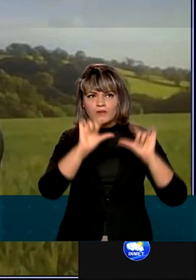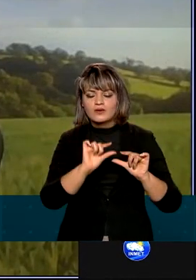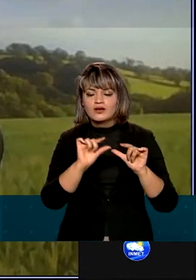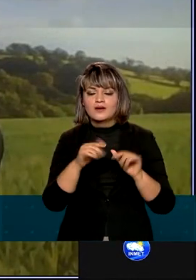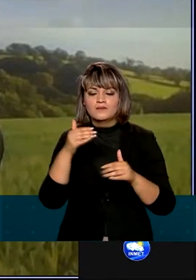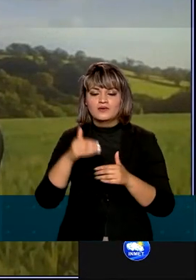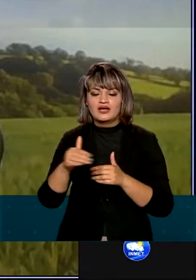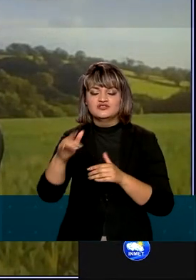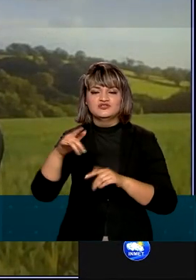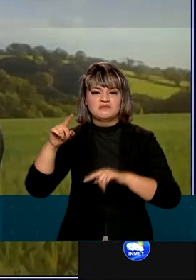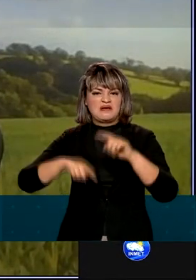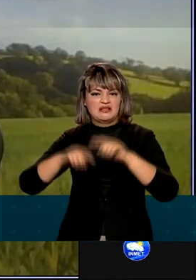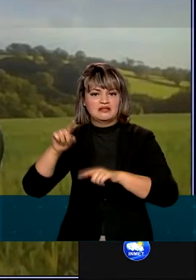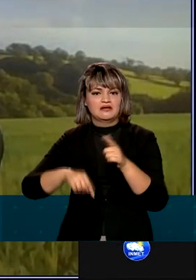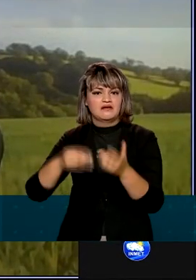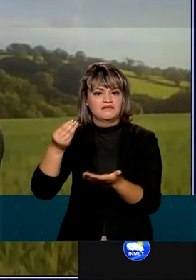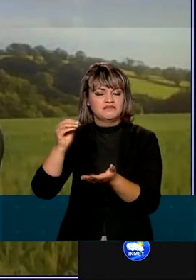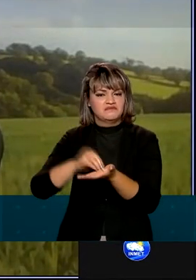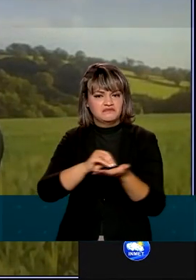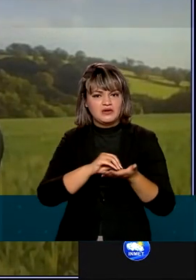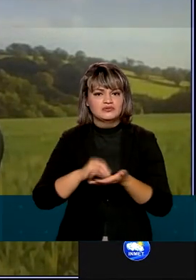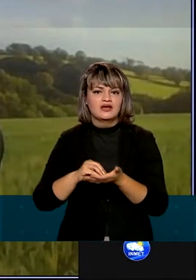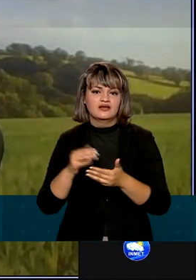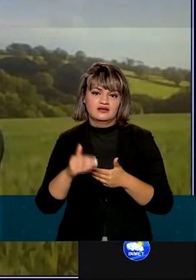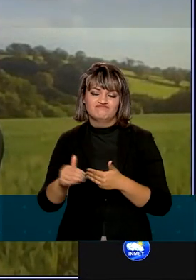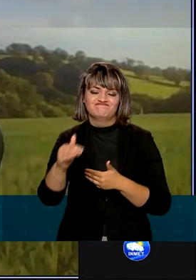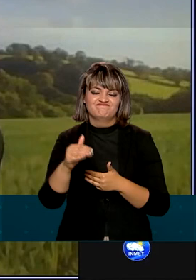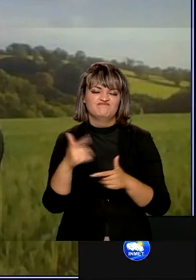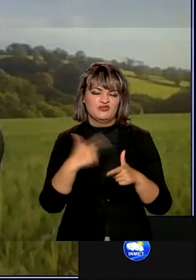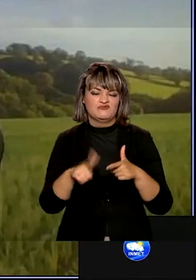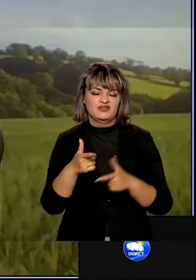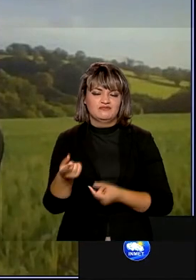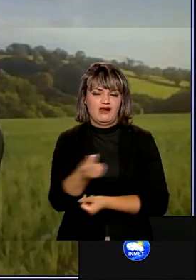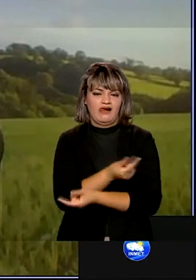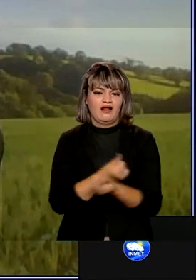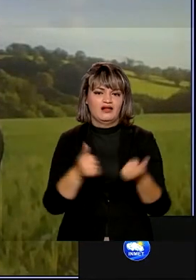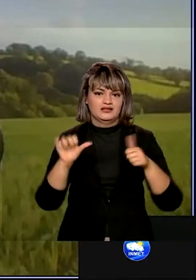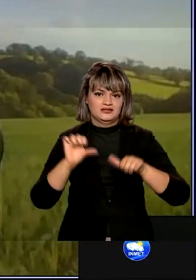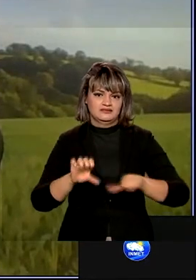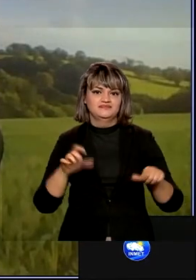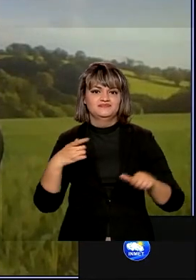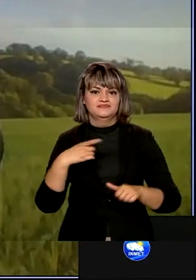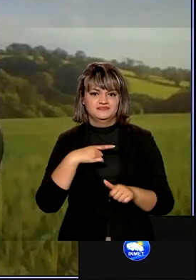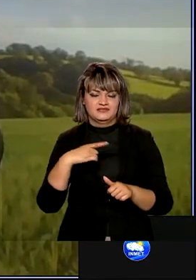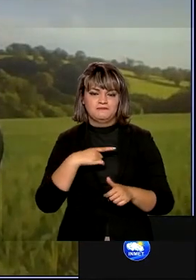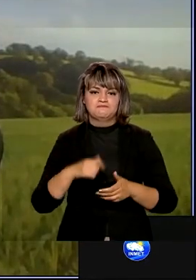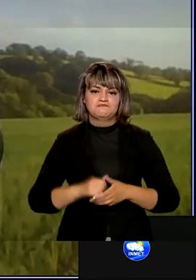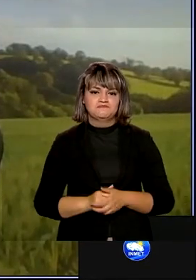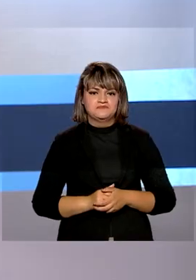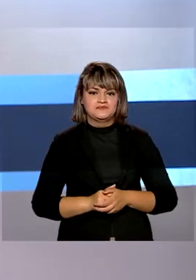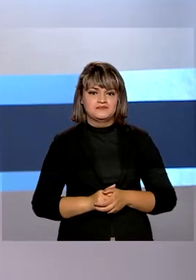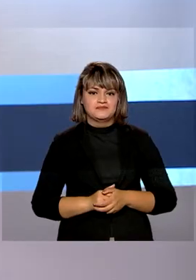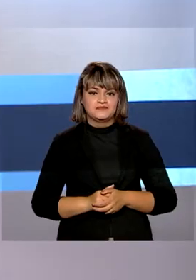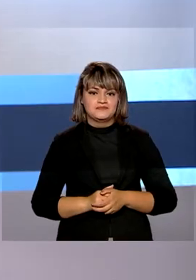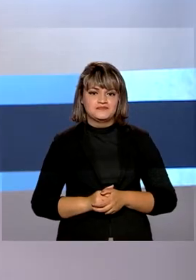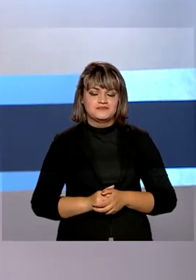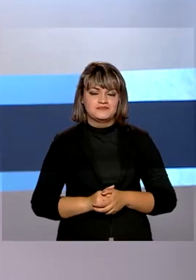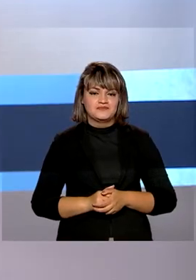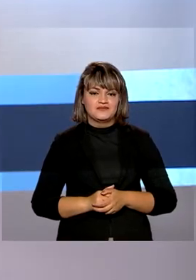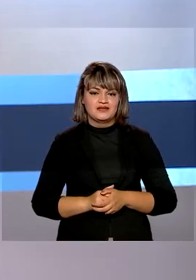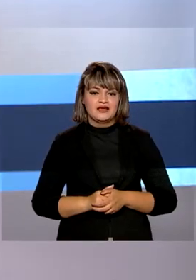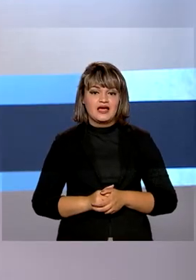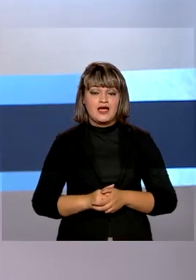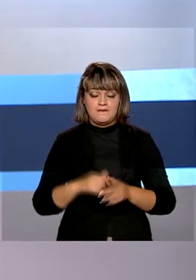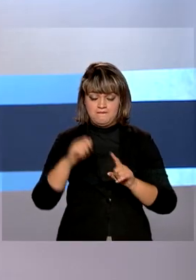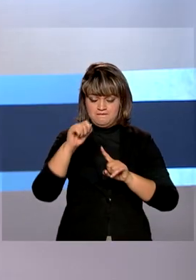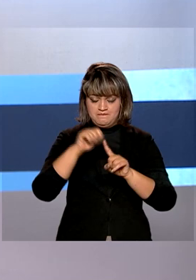escassez de insumos para a produção, causando problemas financeiros para os nossos agricultores. Os dois